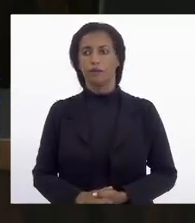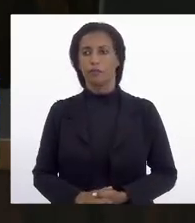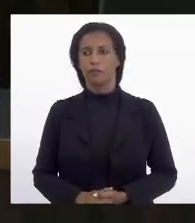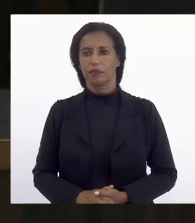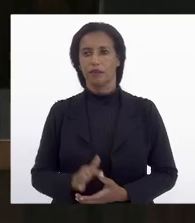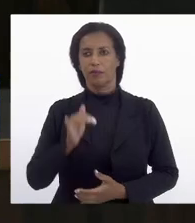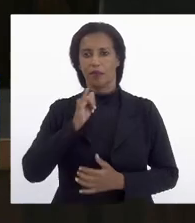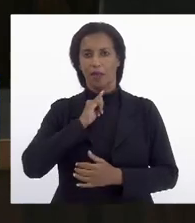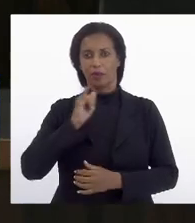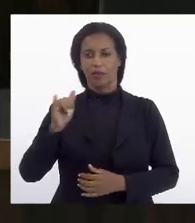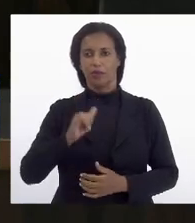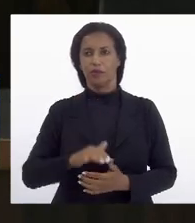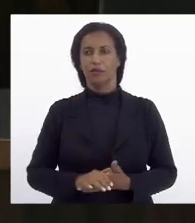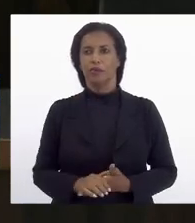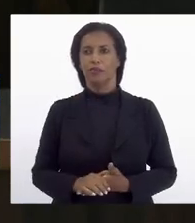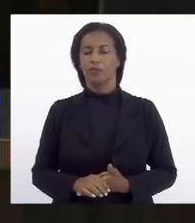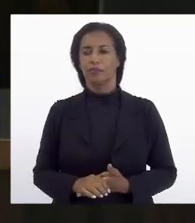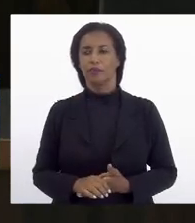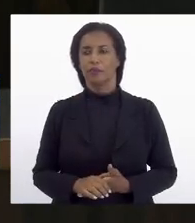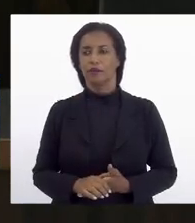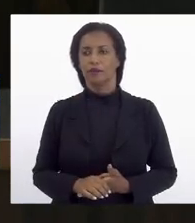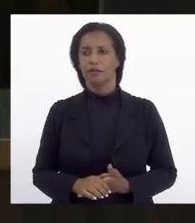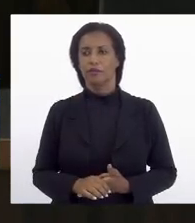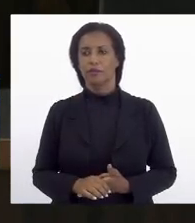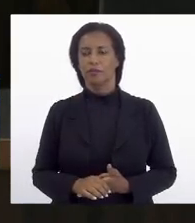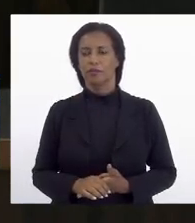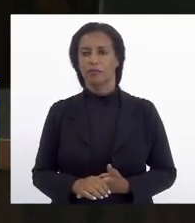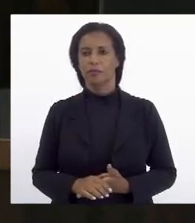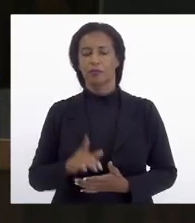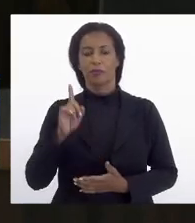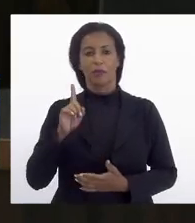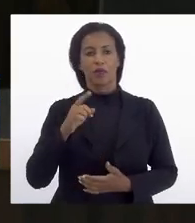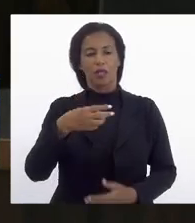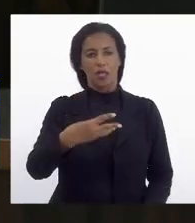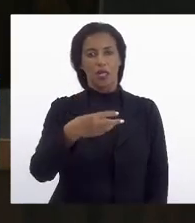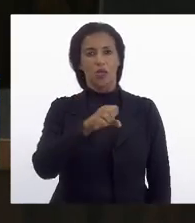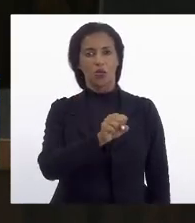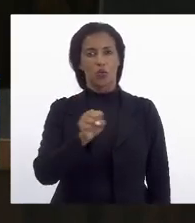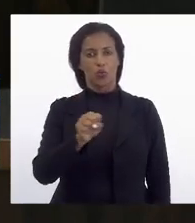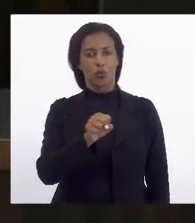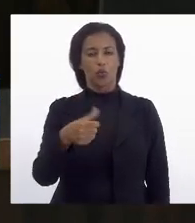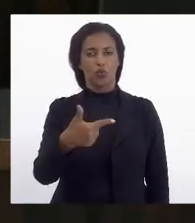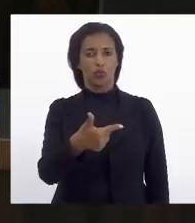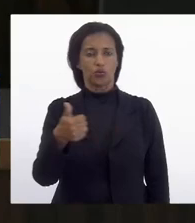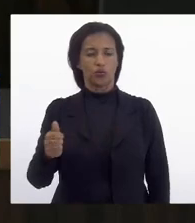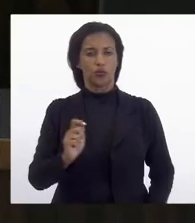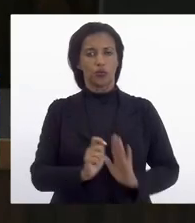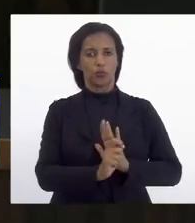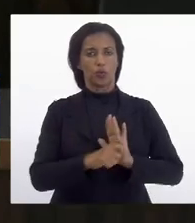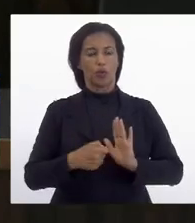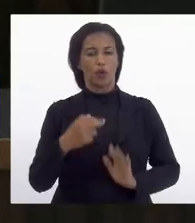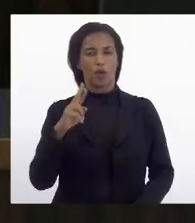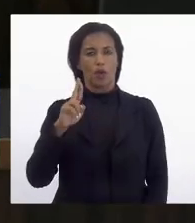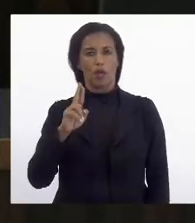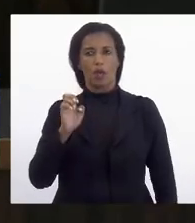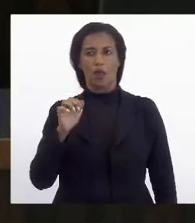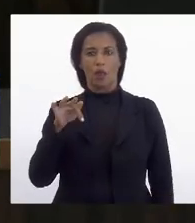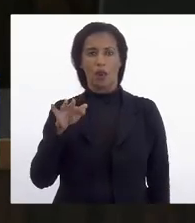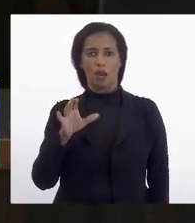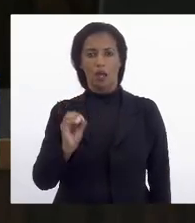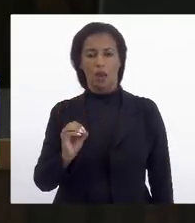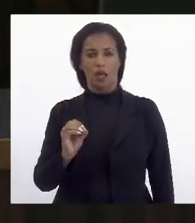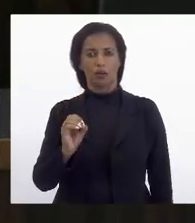anuncio presidente tia Ju pela ordem legislativa número 388 2021 de autoria do deputado Renato Zaca